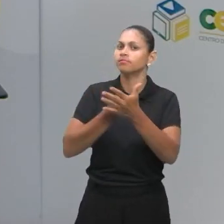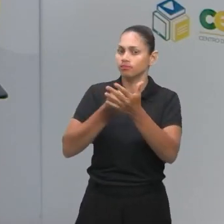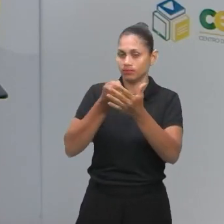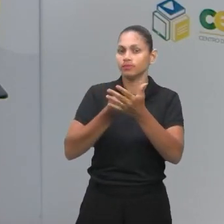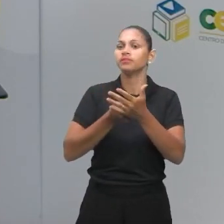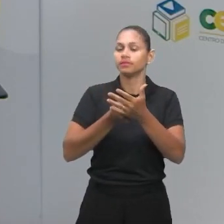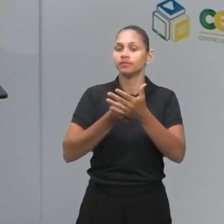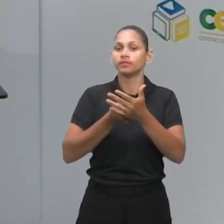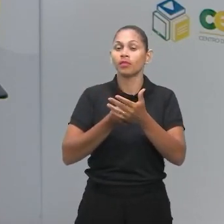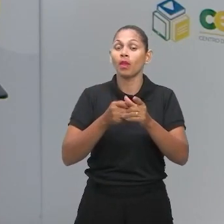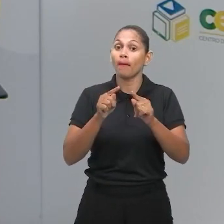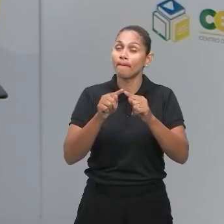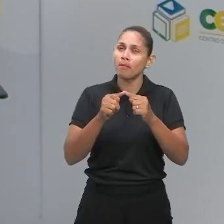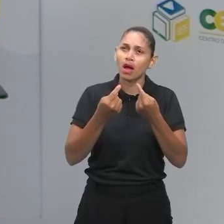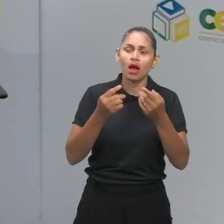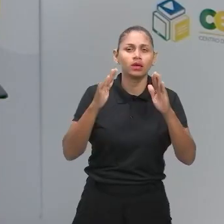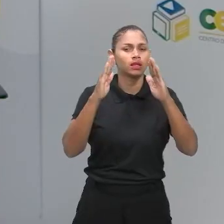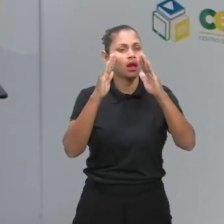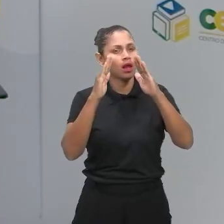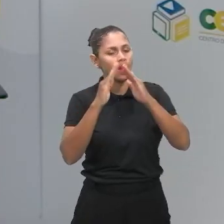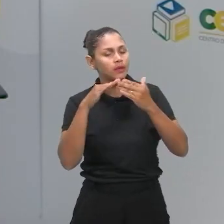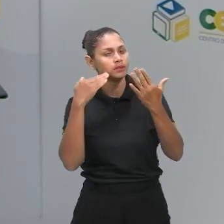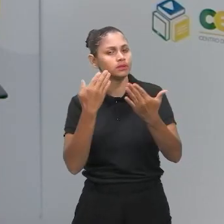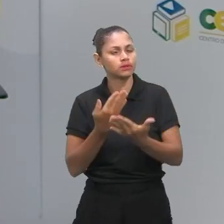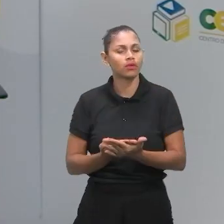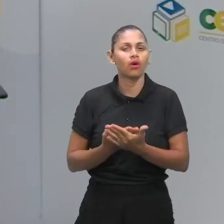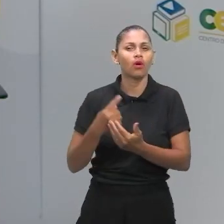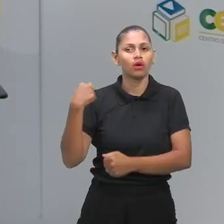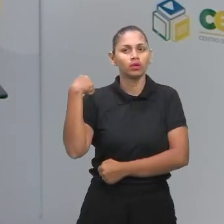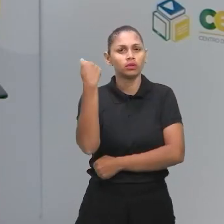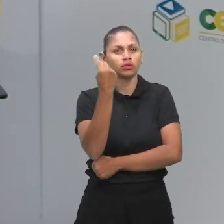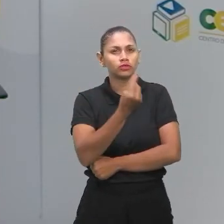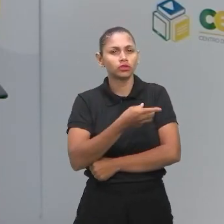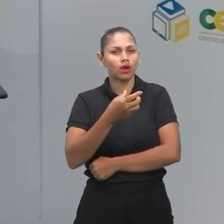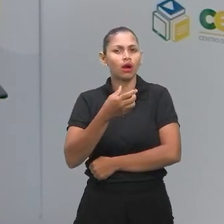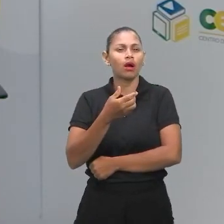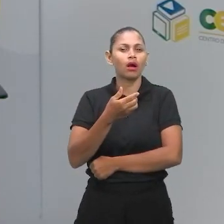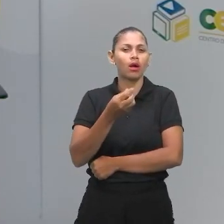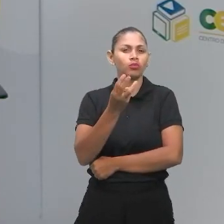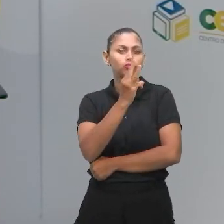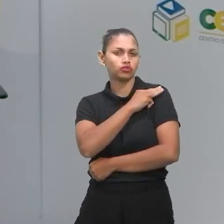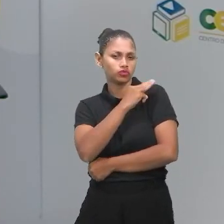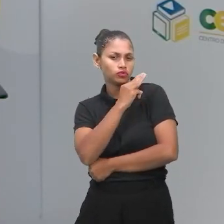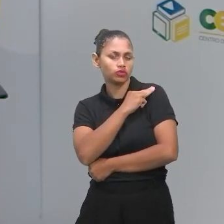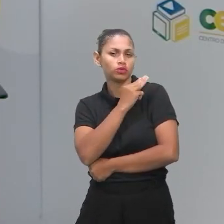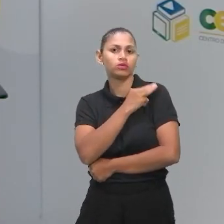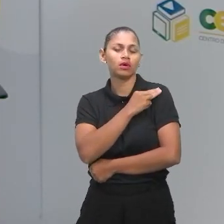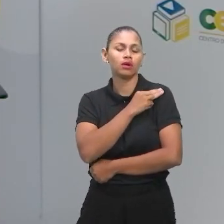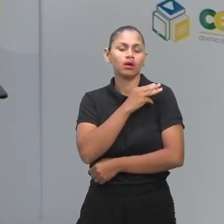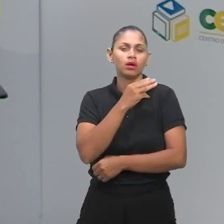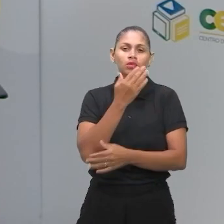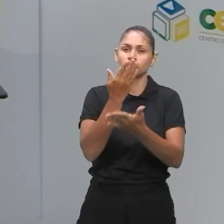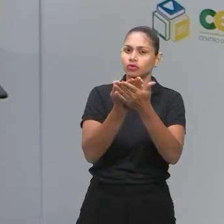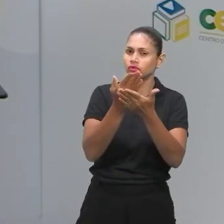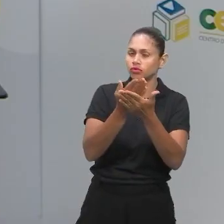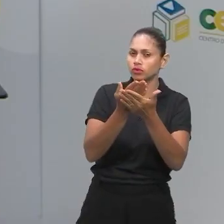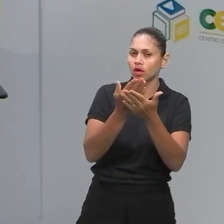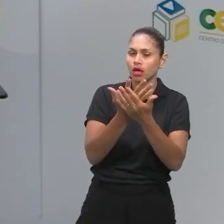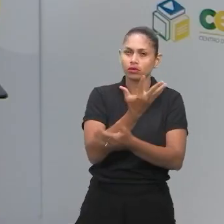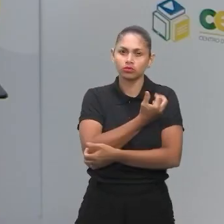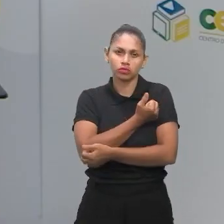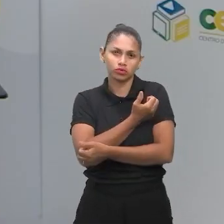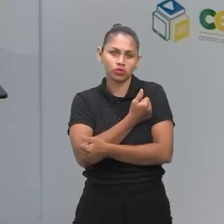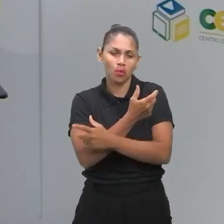professor, mais na escola, agora a gente está na terceira série estudando números complexos. Isso cai no Enem?